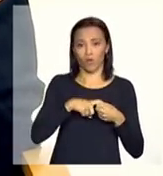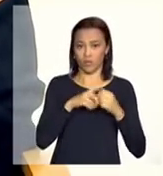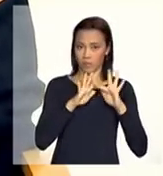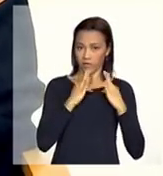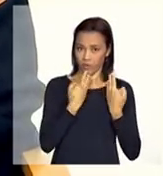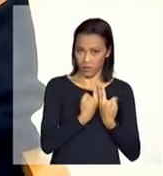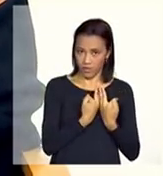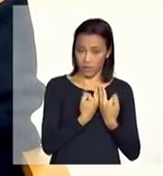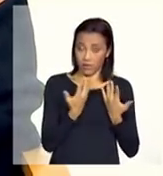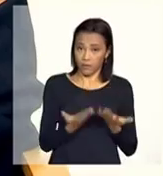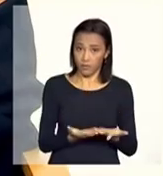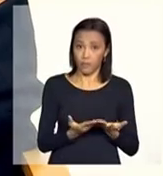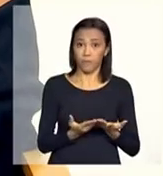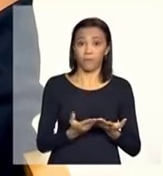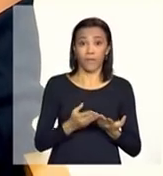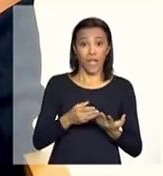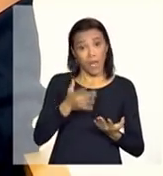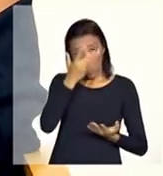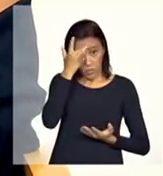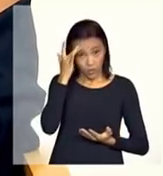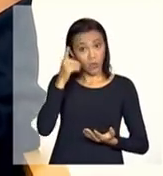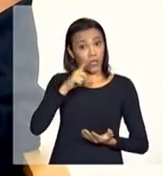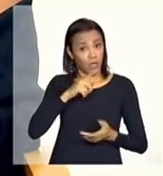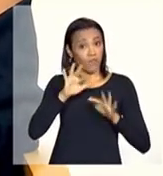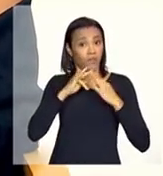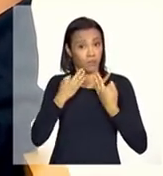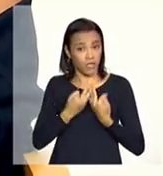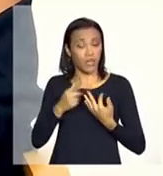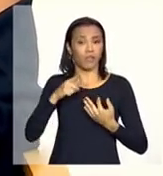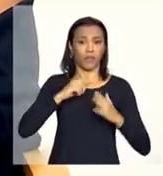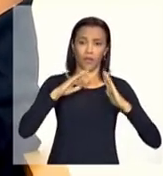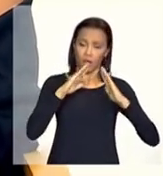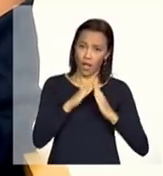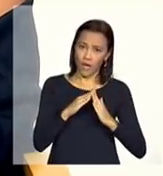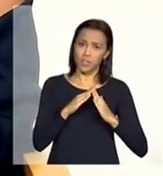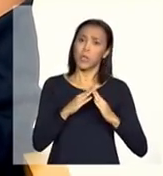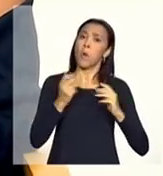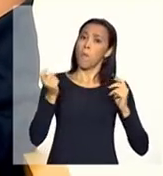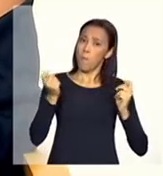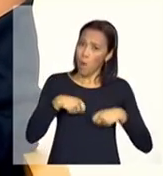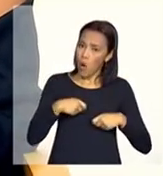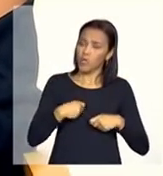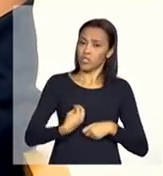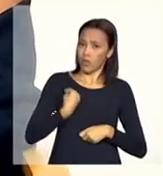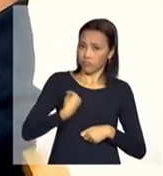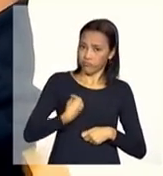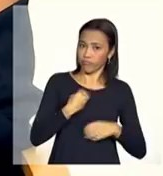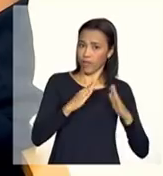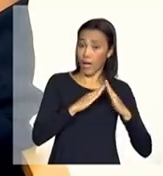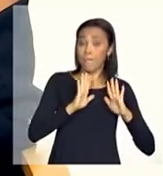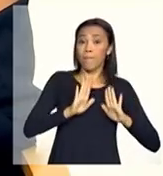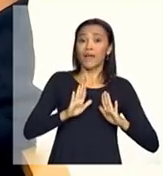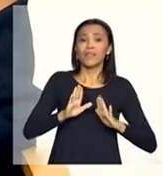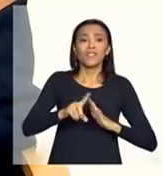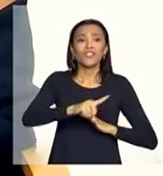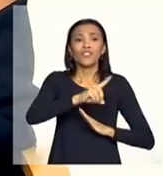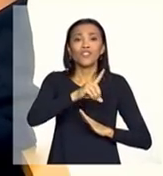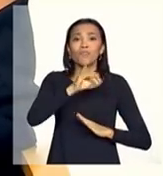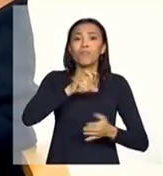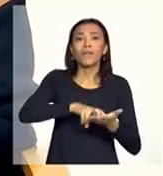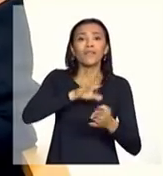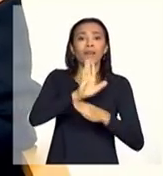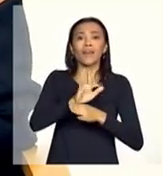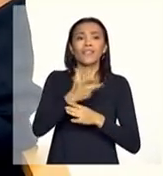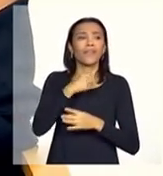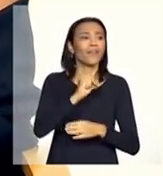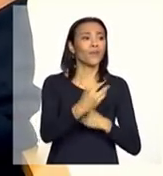Então, ela é uma pessoa que tem família, que tem uma casa, que pode estar na própria casa, mas durante o dia não tem quem possa cuidar.